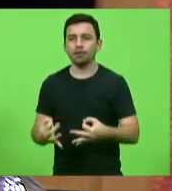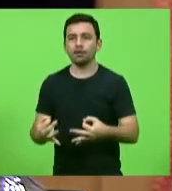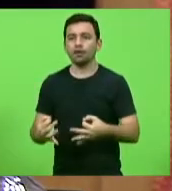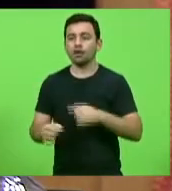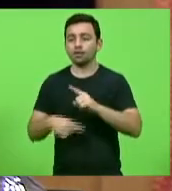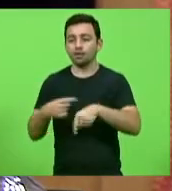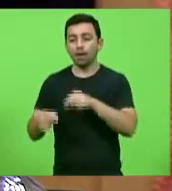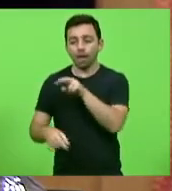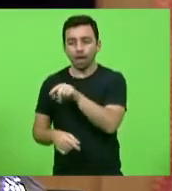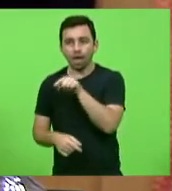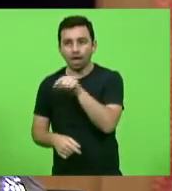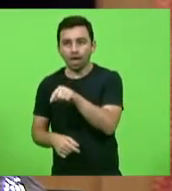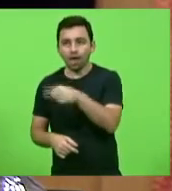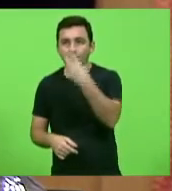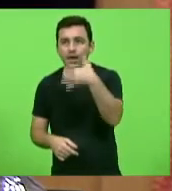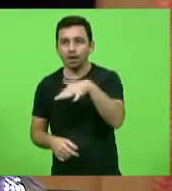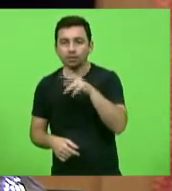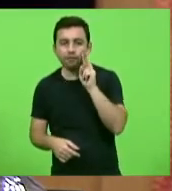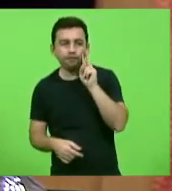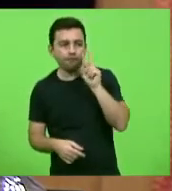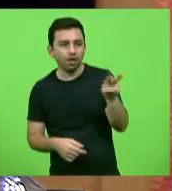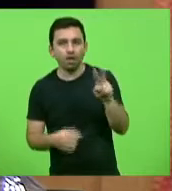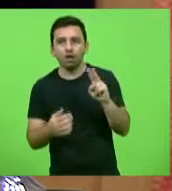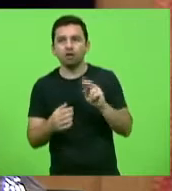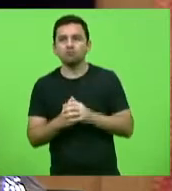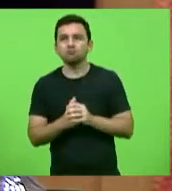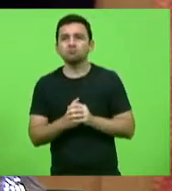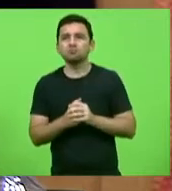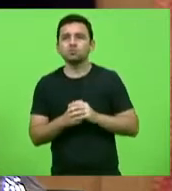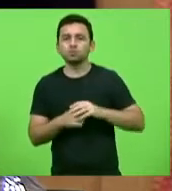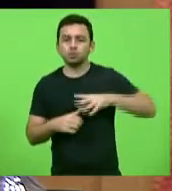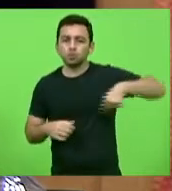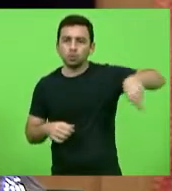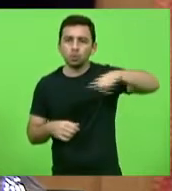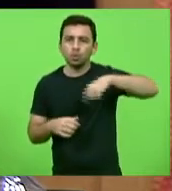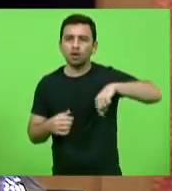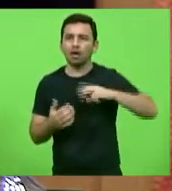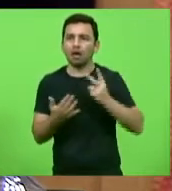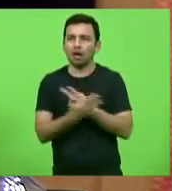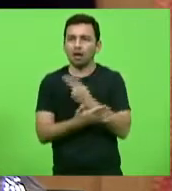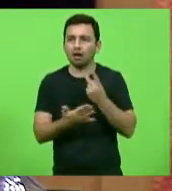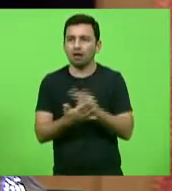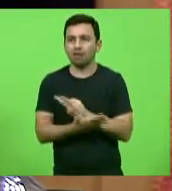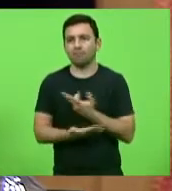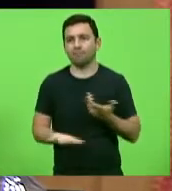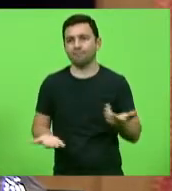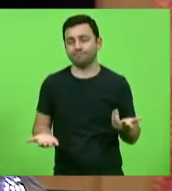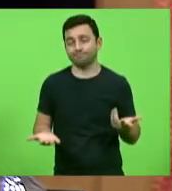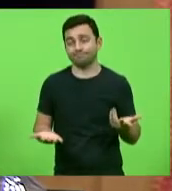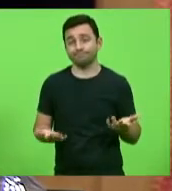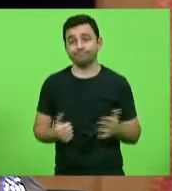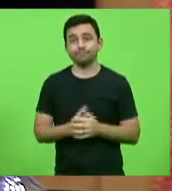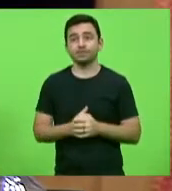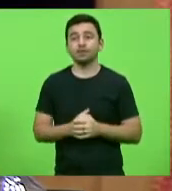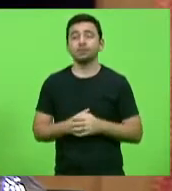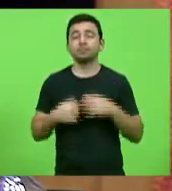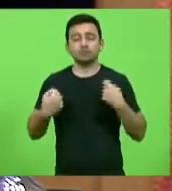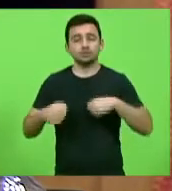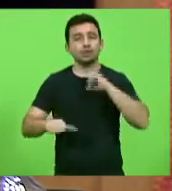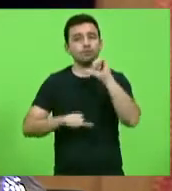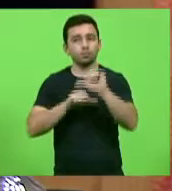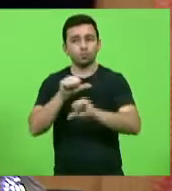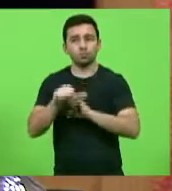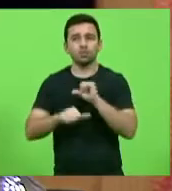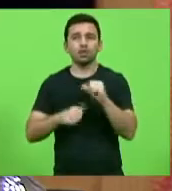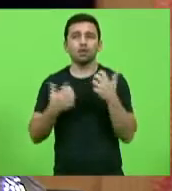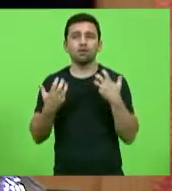se ela vê, ela presencia que nós estamos fazendo tudo errado. Então, nós temos que mudar e